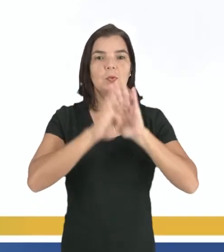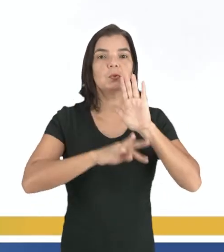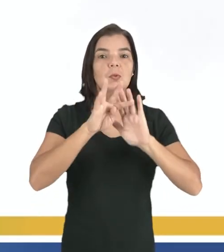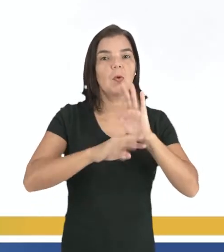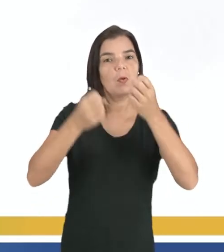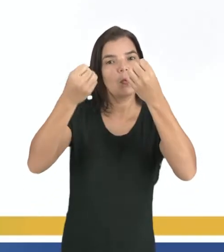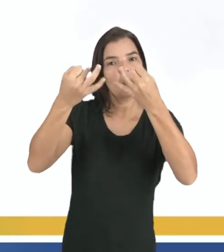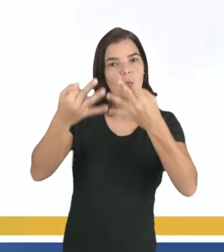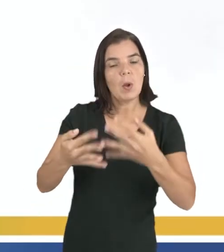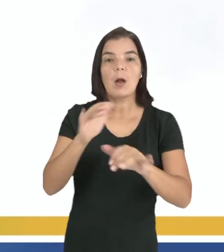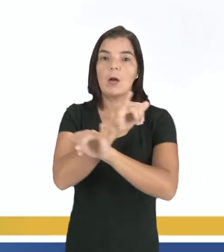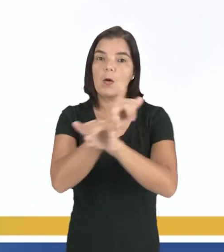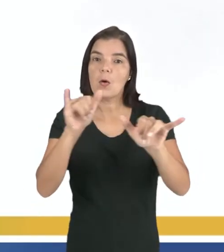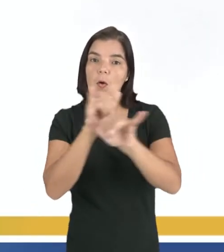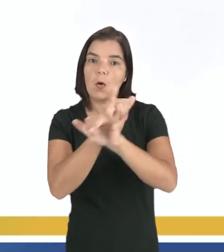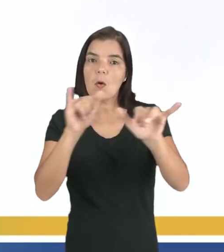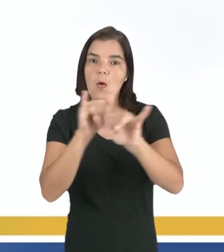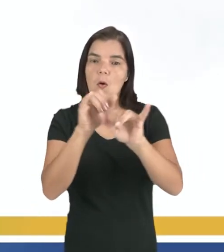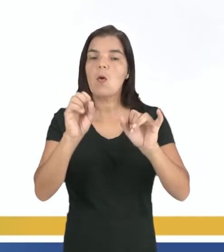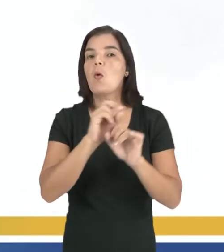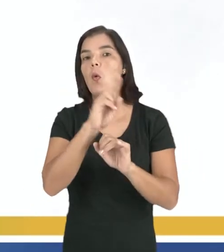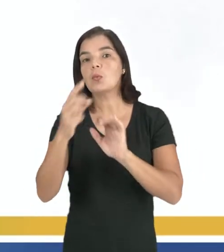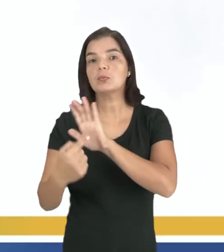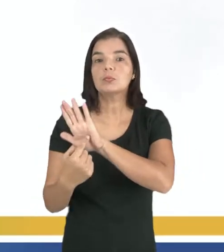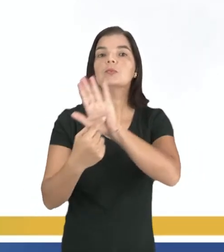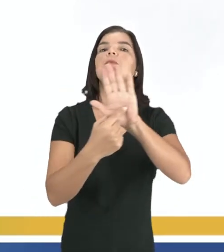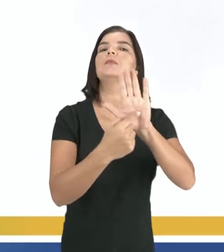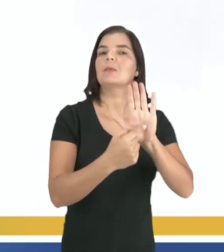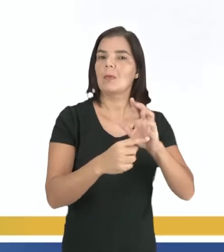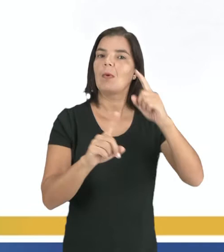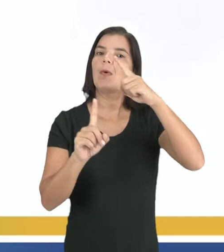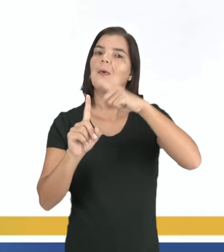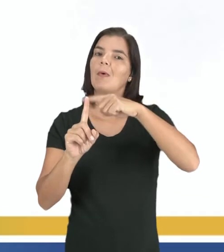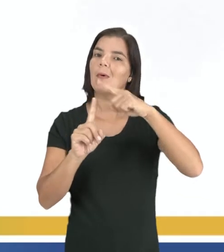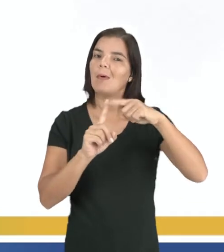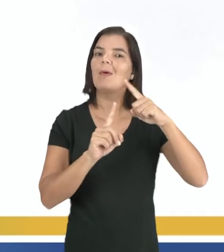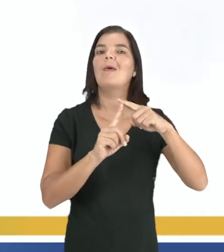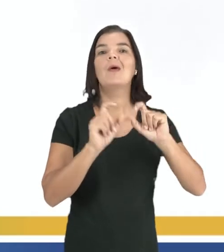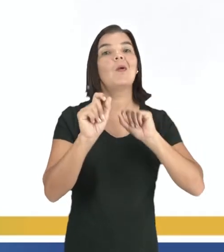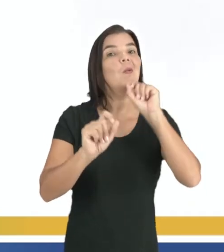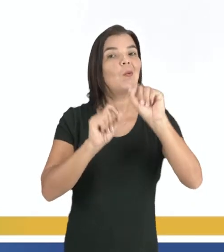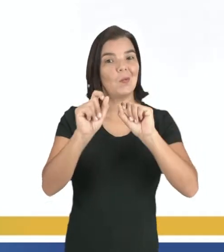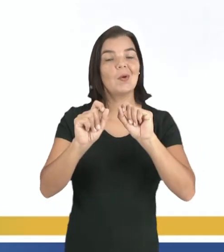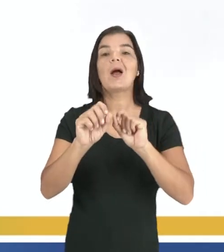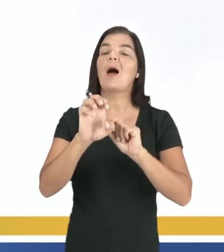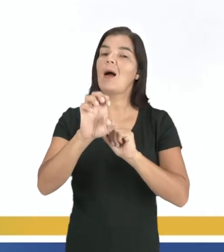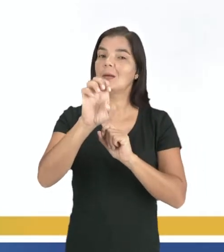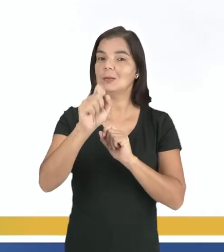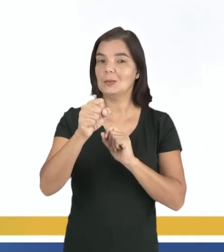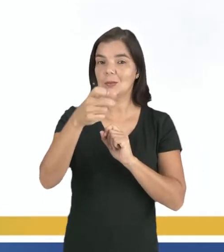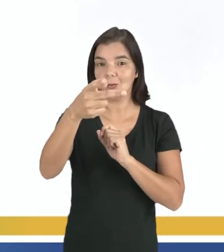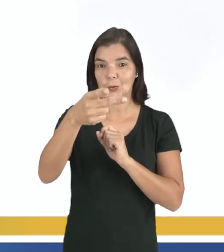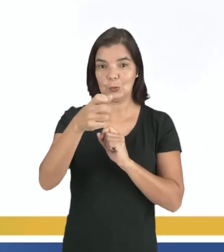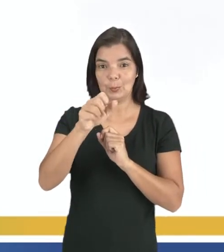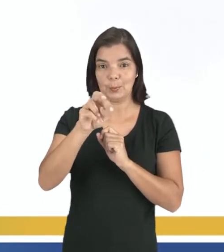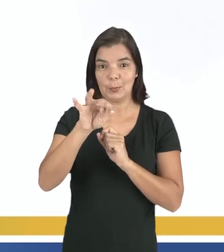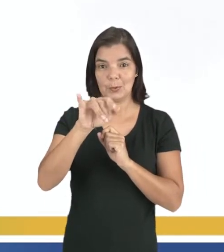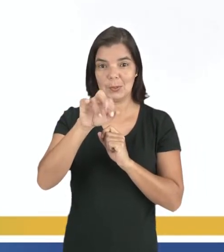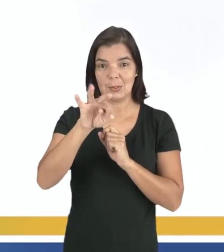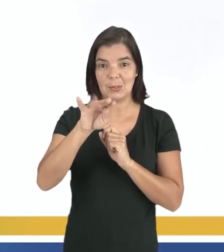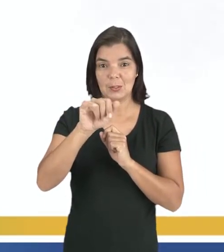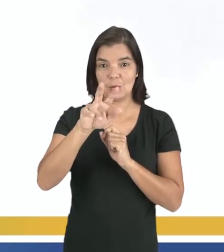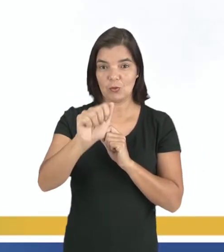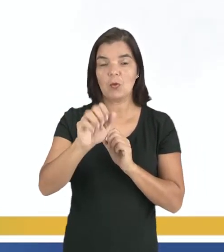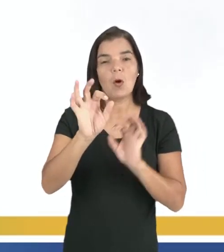explicar, informar ou expor, aí você vai escolher a tipologia que seria expositiva. Já no caso de